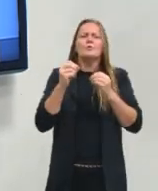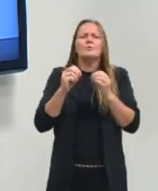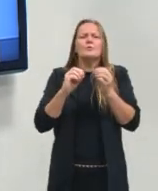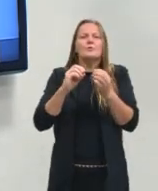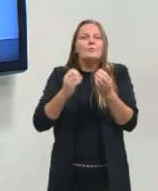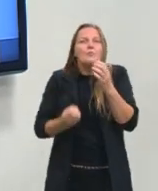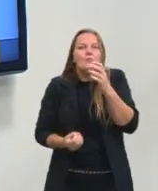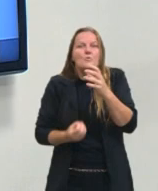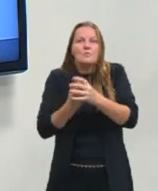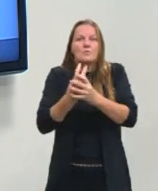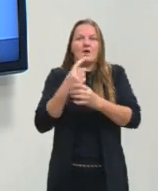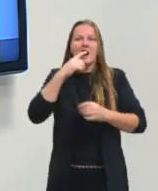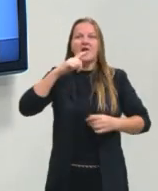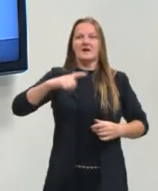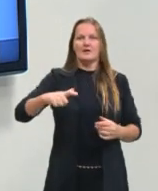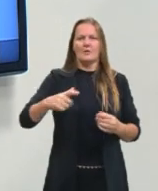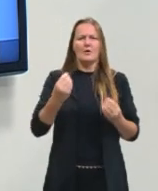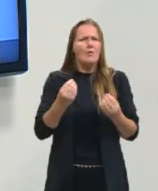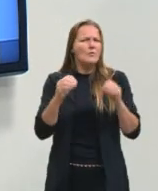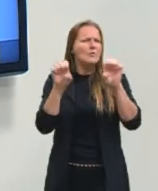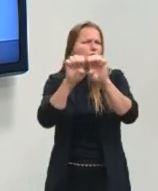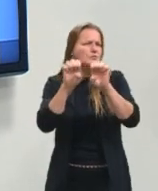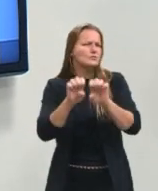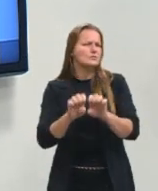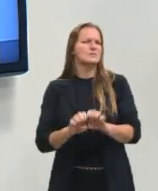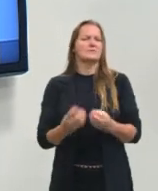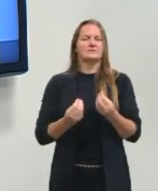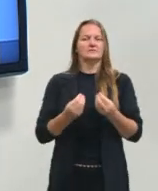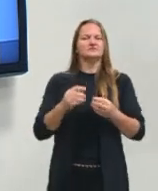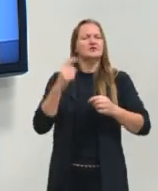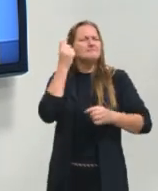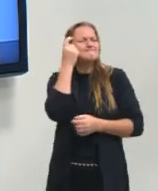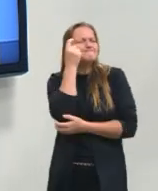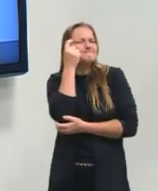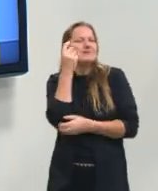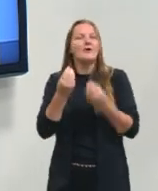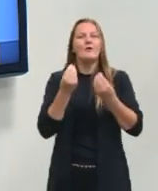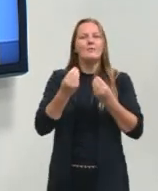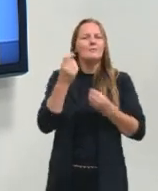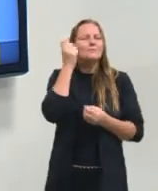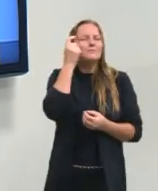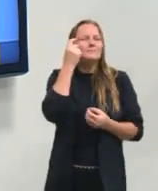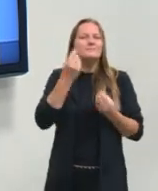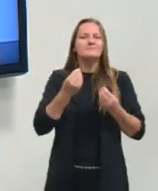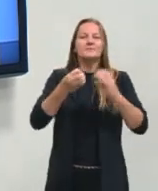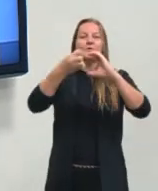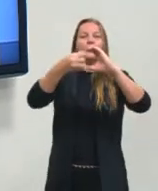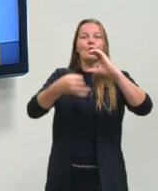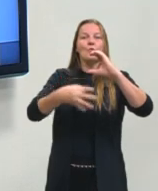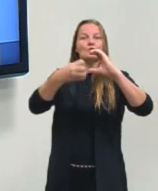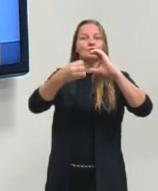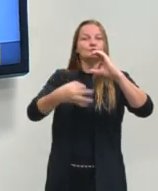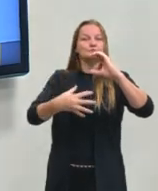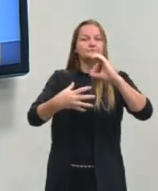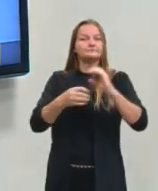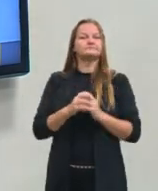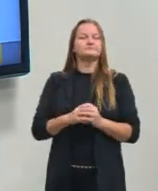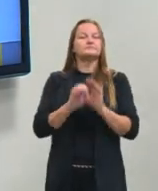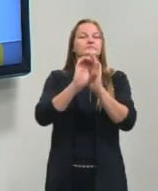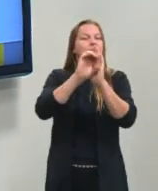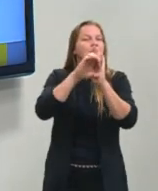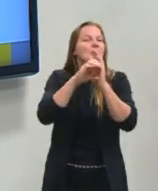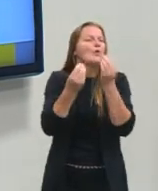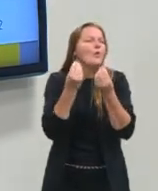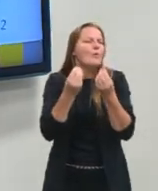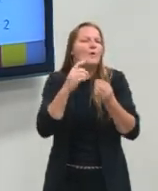uma língua. Tudo isso a gente já se questionou. Mas e se a gente pensar no conceito de língua? Como é que a